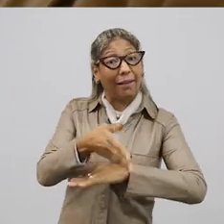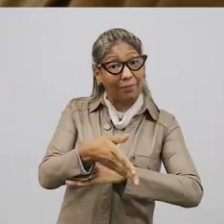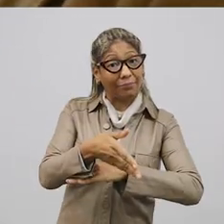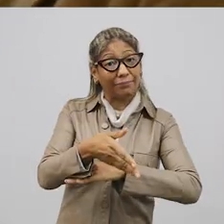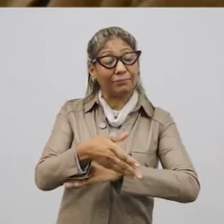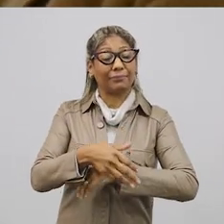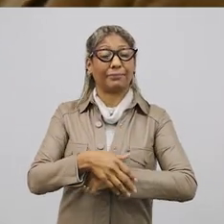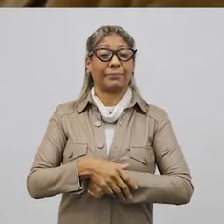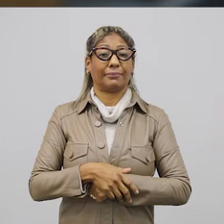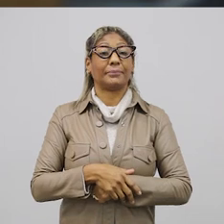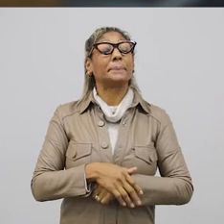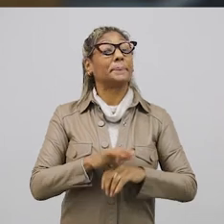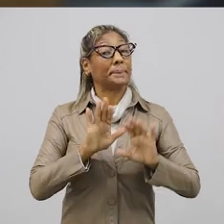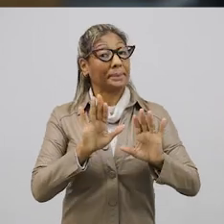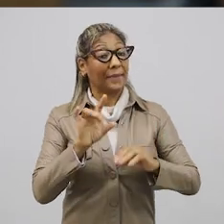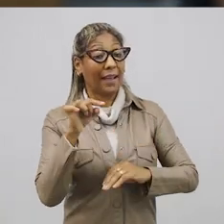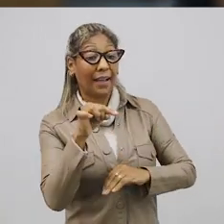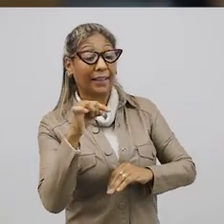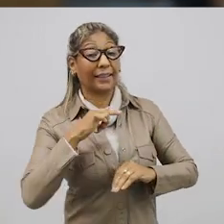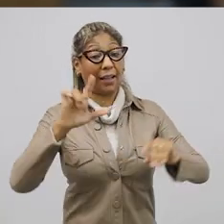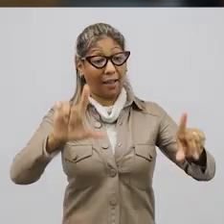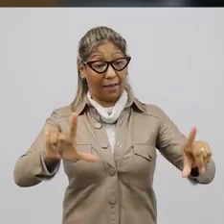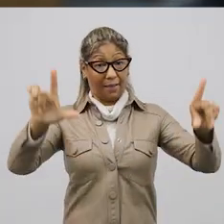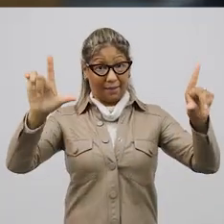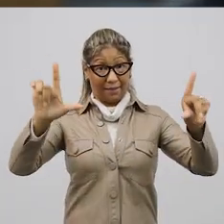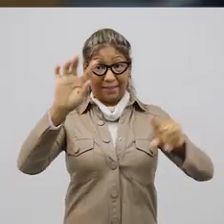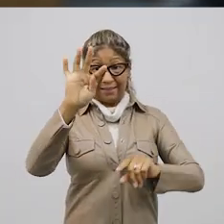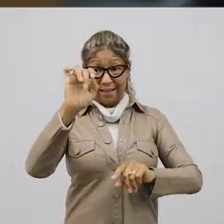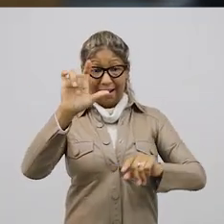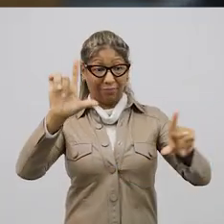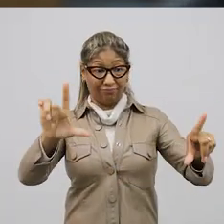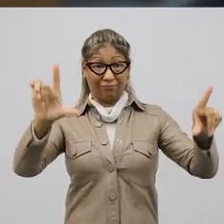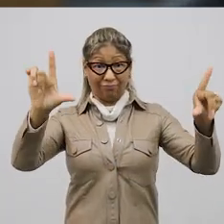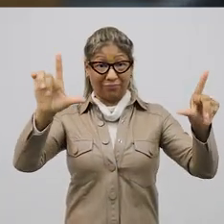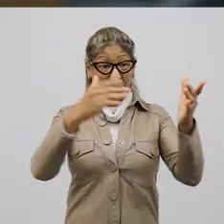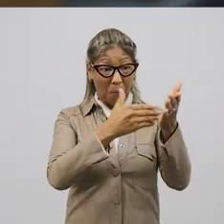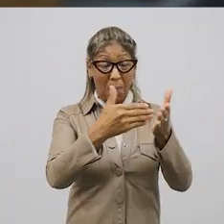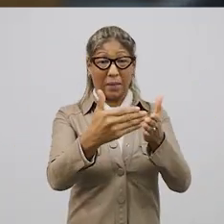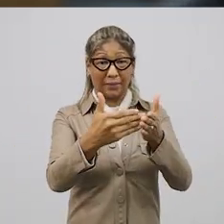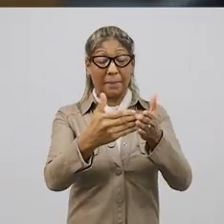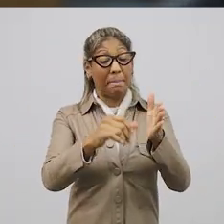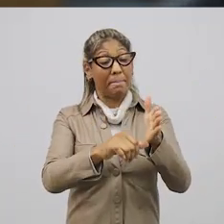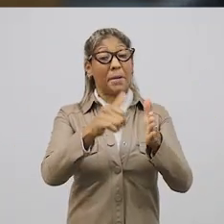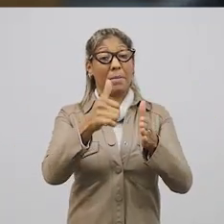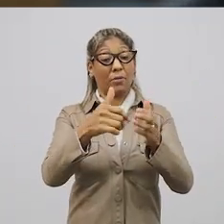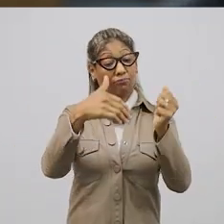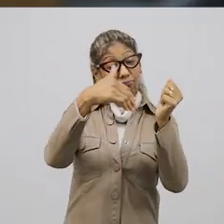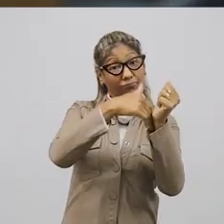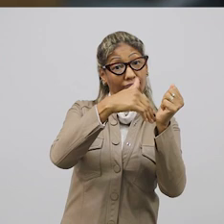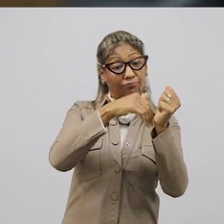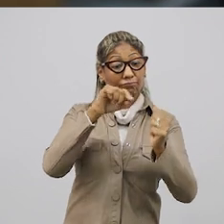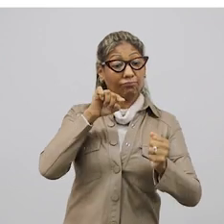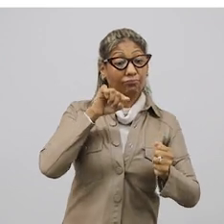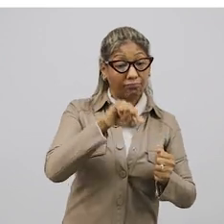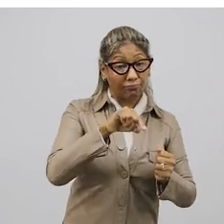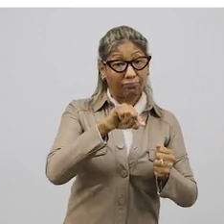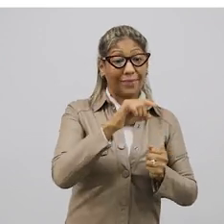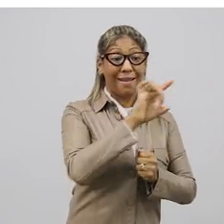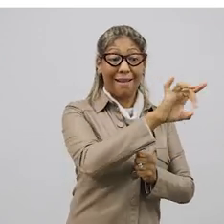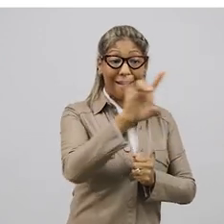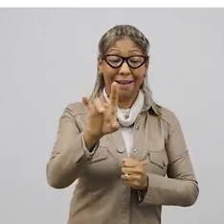acessar a plataforma. Bom, então aqui é a tela do Google inicial, onde a primeira etapa é fazer o login.